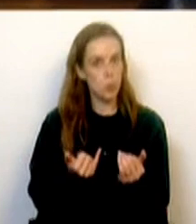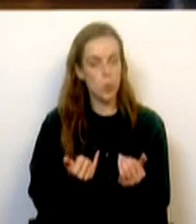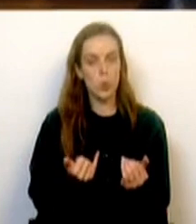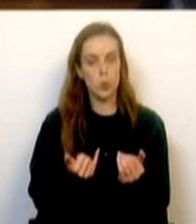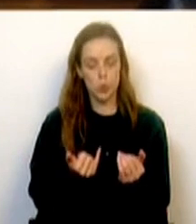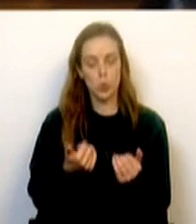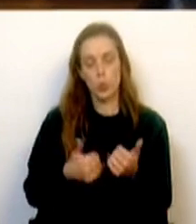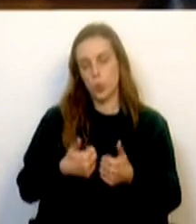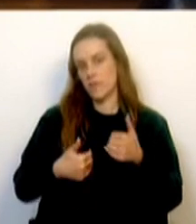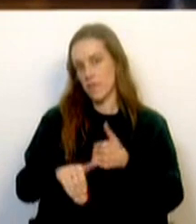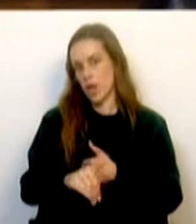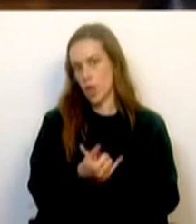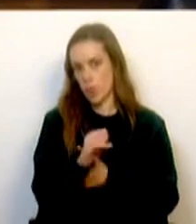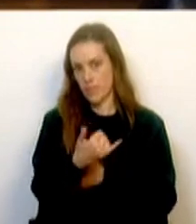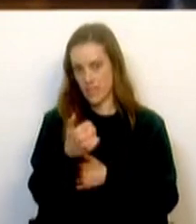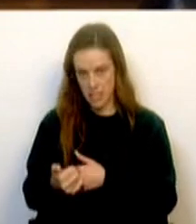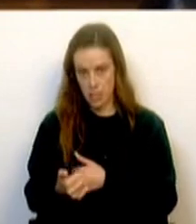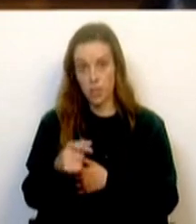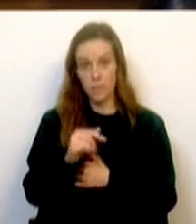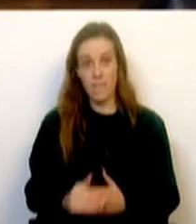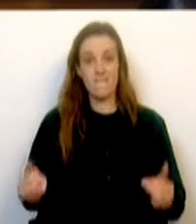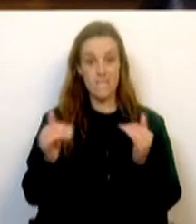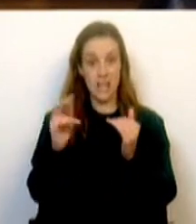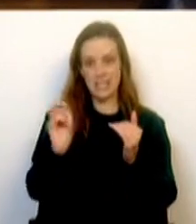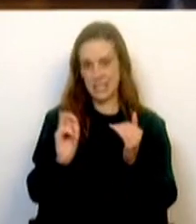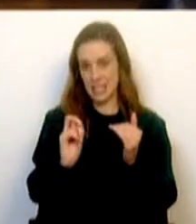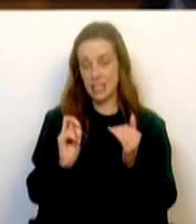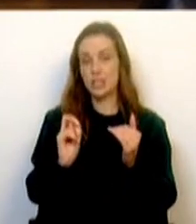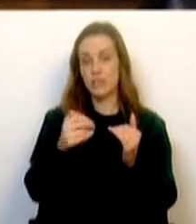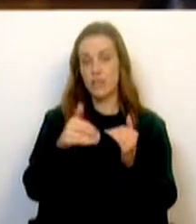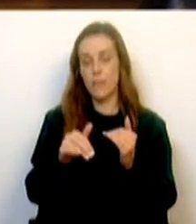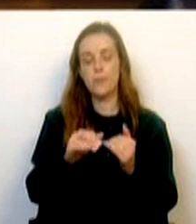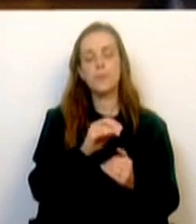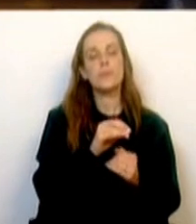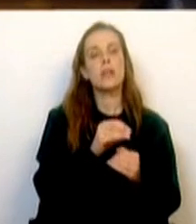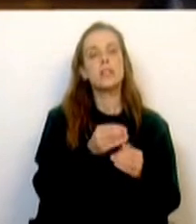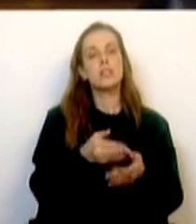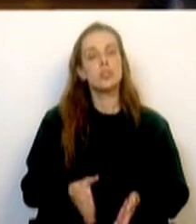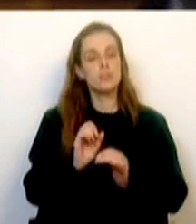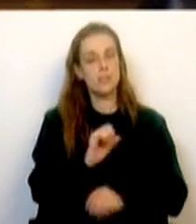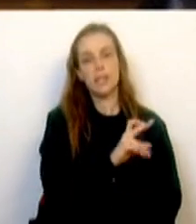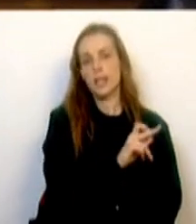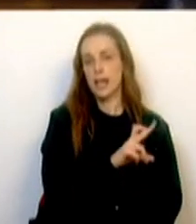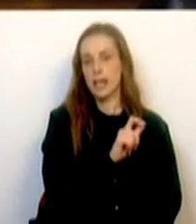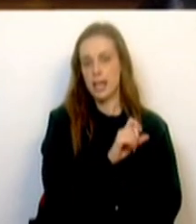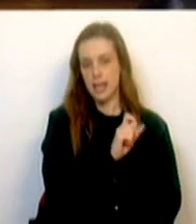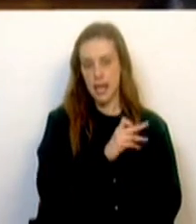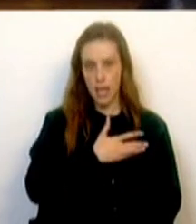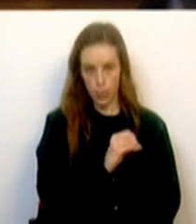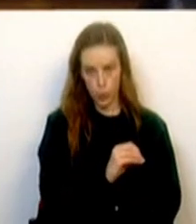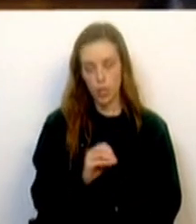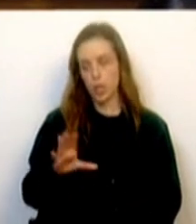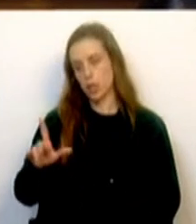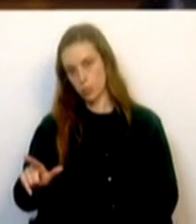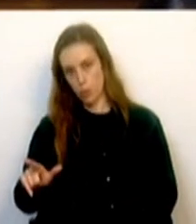2025. E a fase 3 corresponde ao troço carregado Lisboa. Também neste contexto, o Corredor